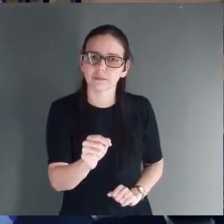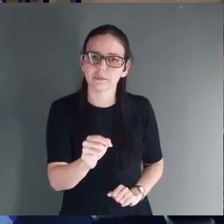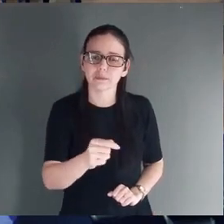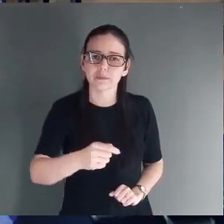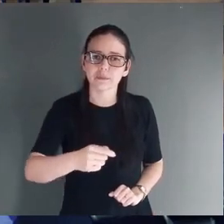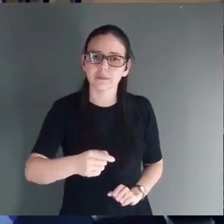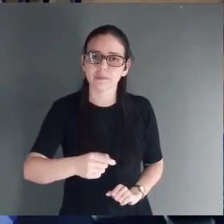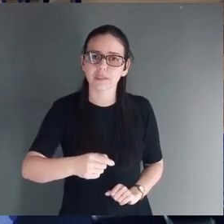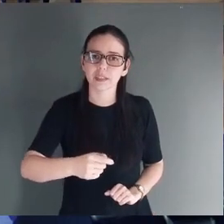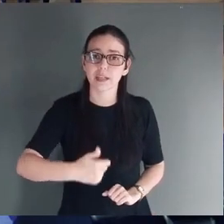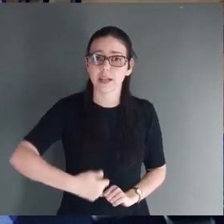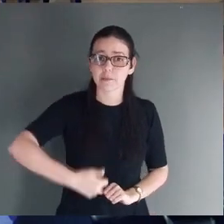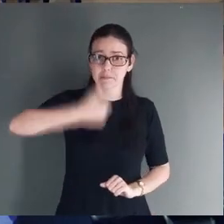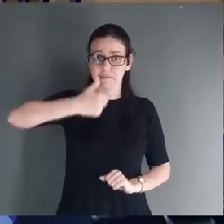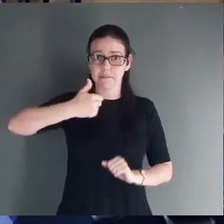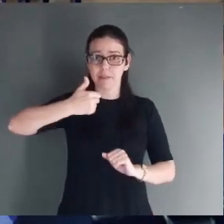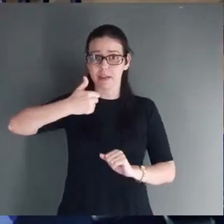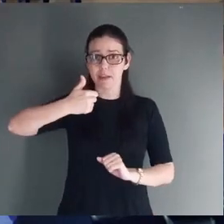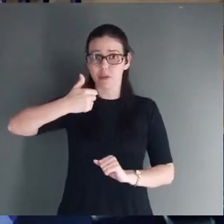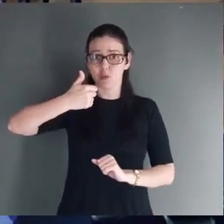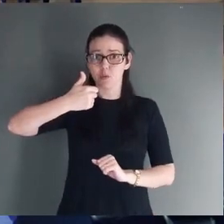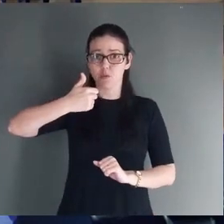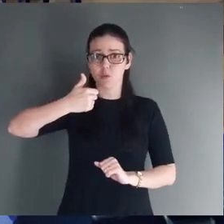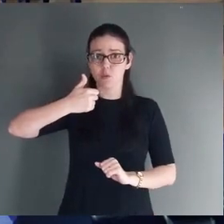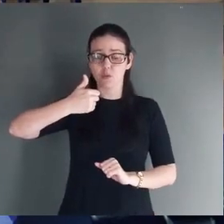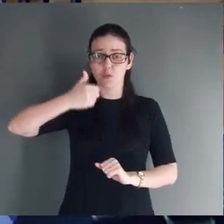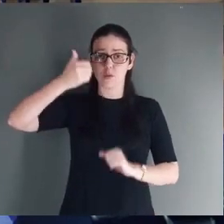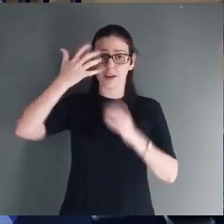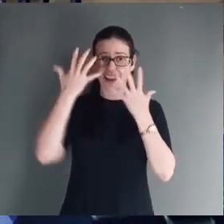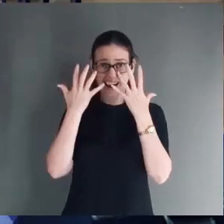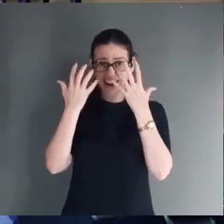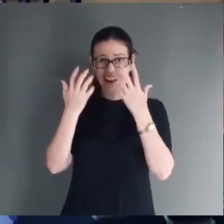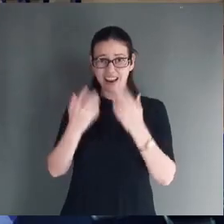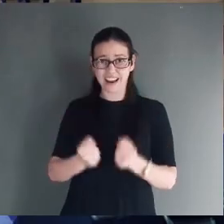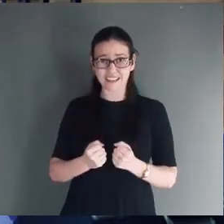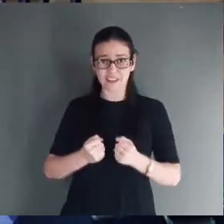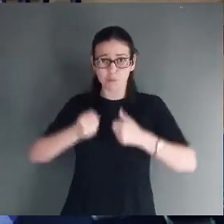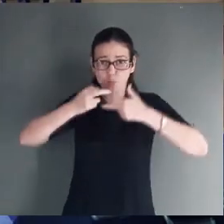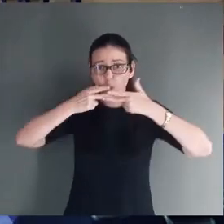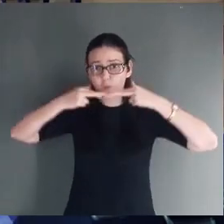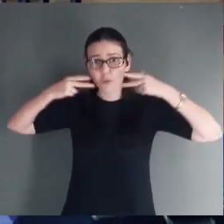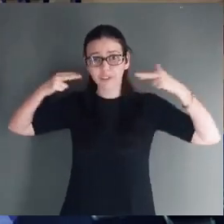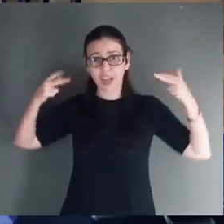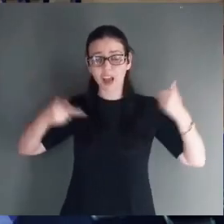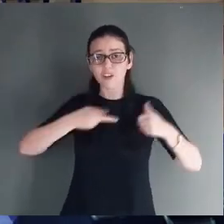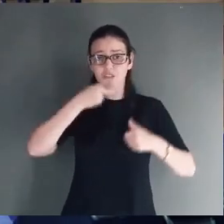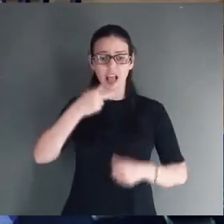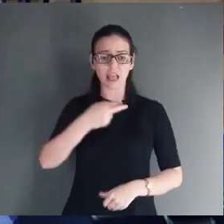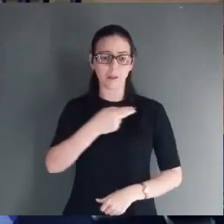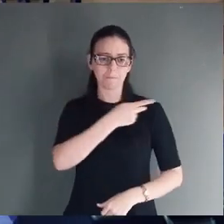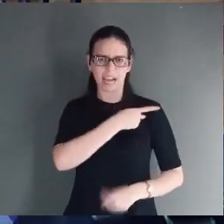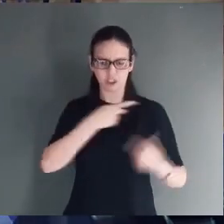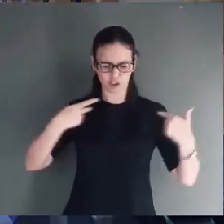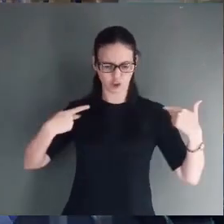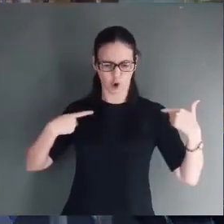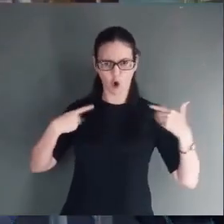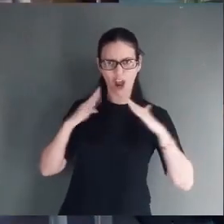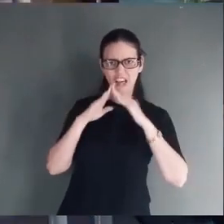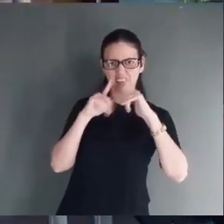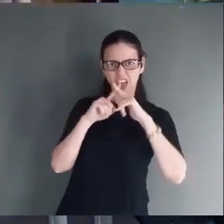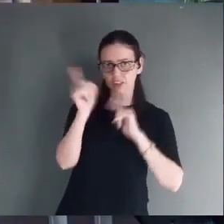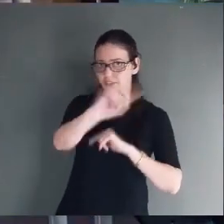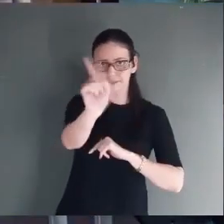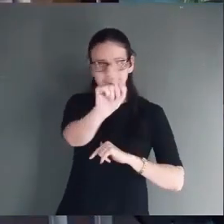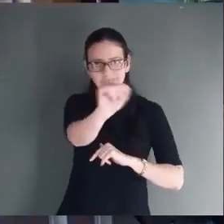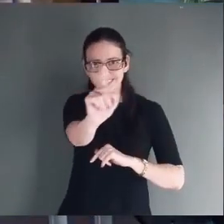primeiros a receberem essas notícias foram os pastores. E quando fala de pastores aqui na Bíblia, não está falando de pastor de igreja.